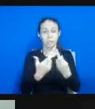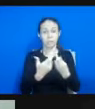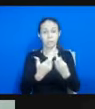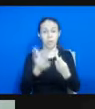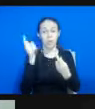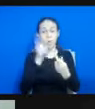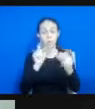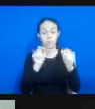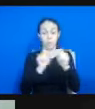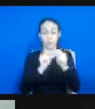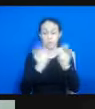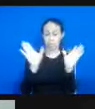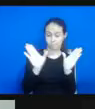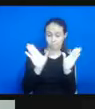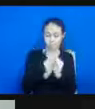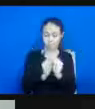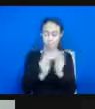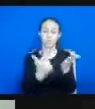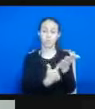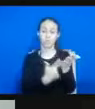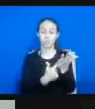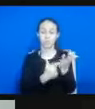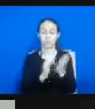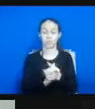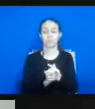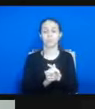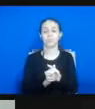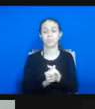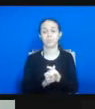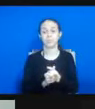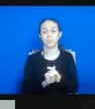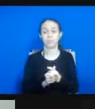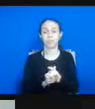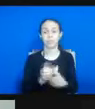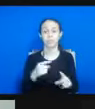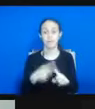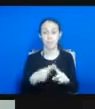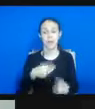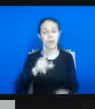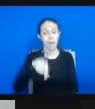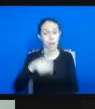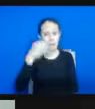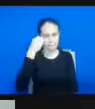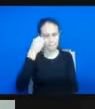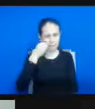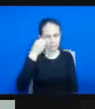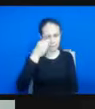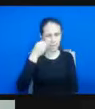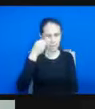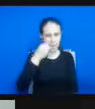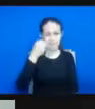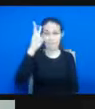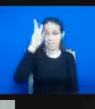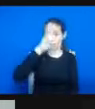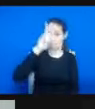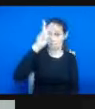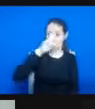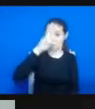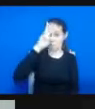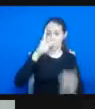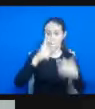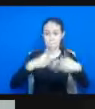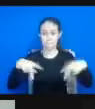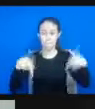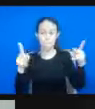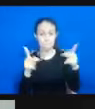ser uma uma experiência de história pública no sentido de compartilhar história